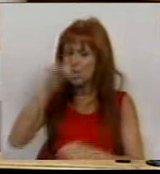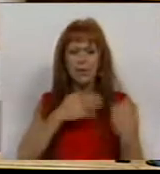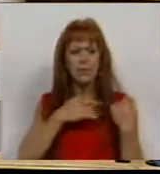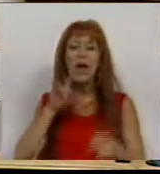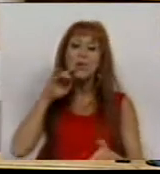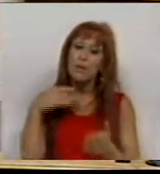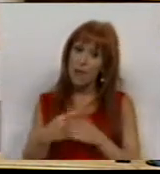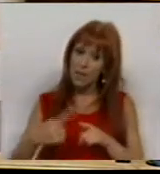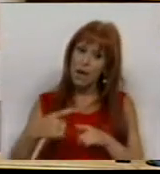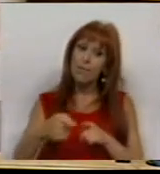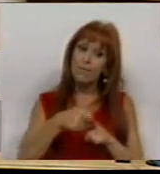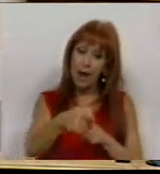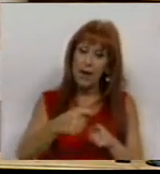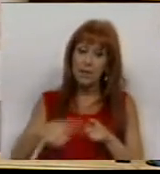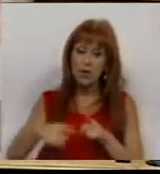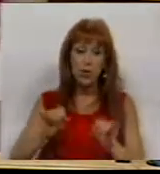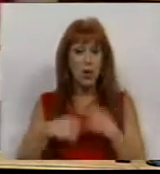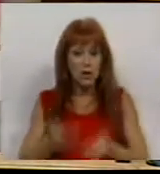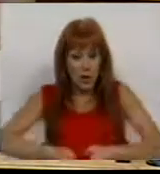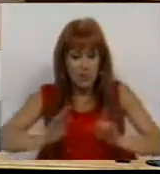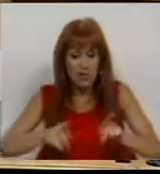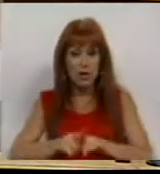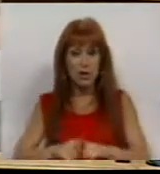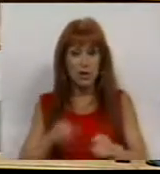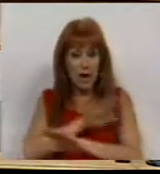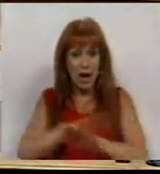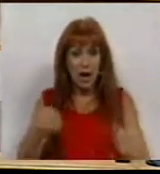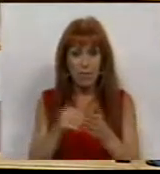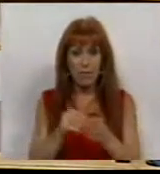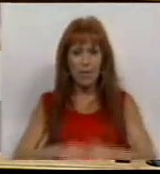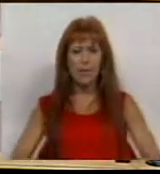cabe assegurar as prestações sociais indispensáveis para a irrigação da pobreza.